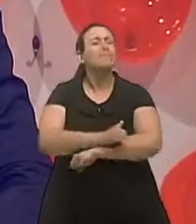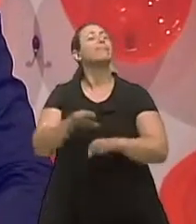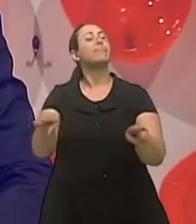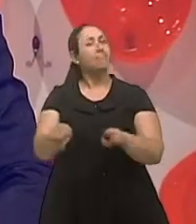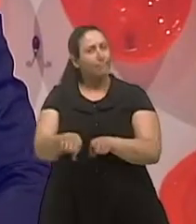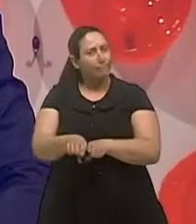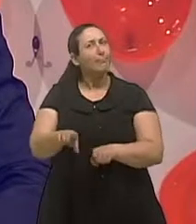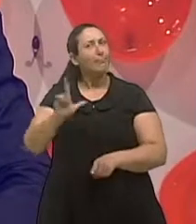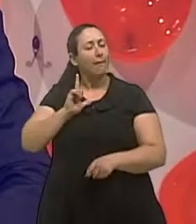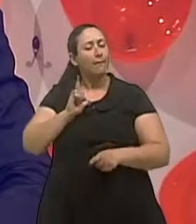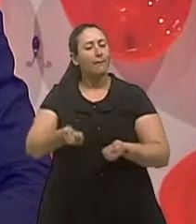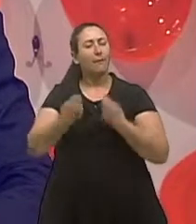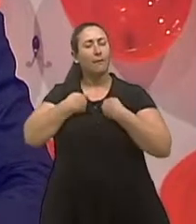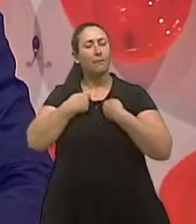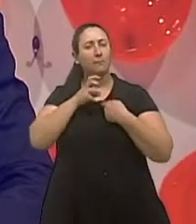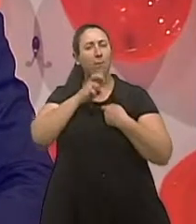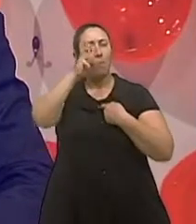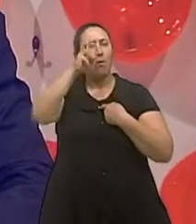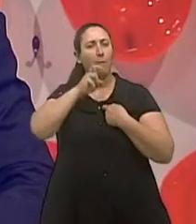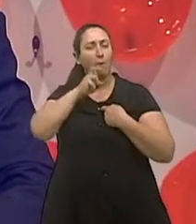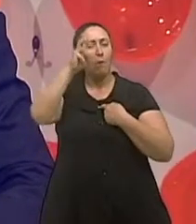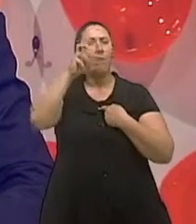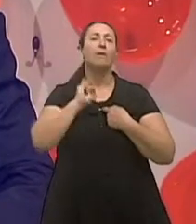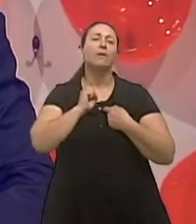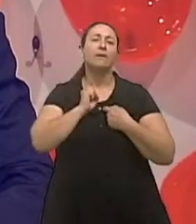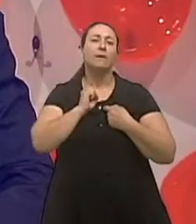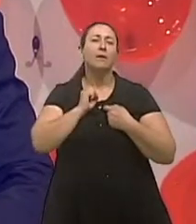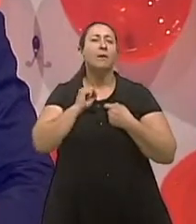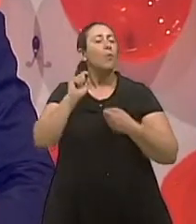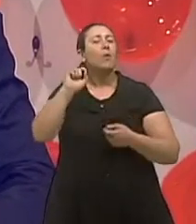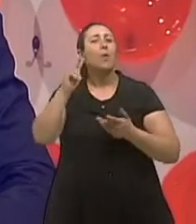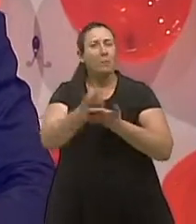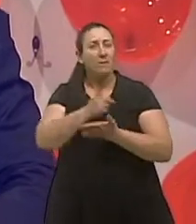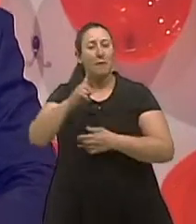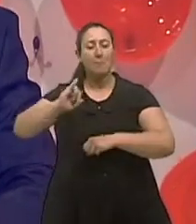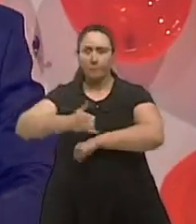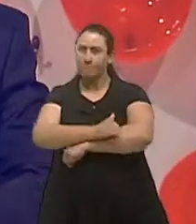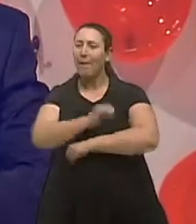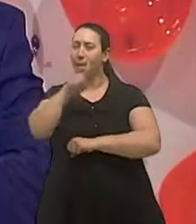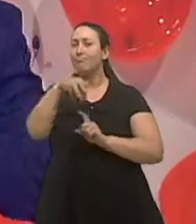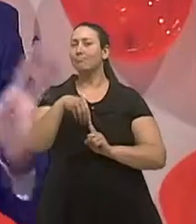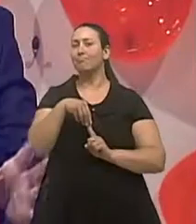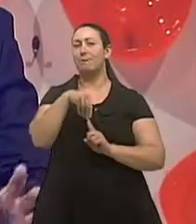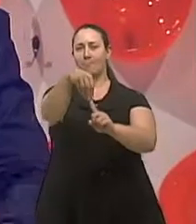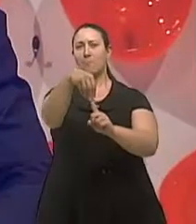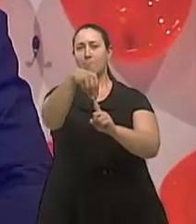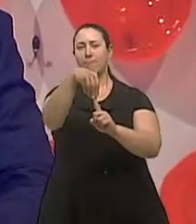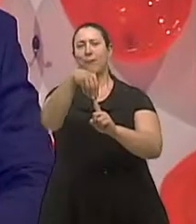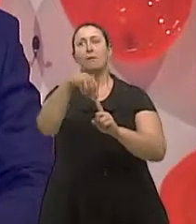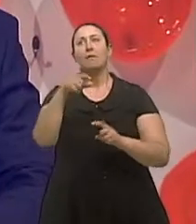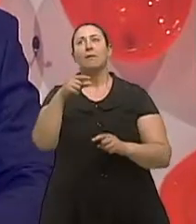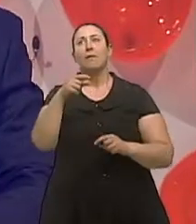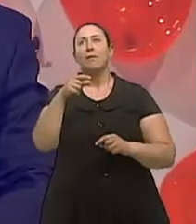piora desses sintomas. Certamente, o peso é o protagonista. Digamos assim, dessa história toda,